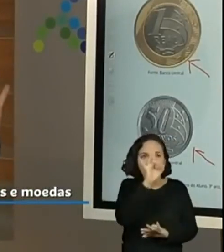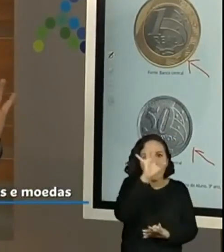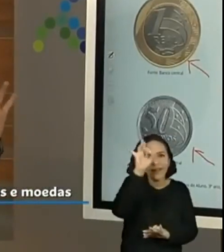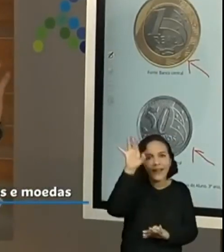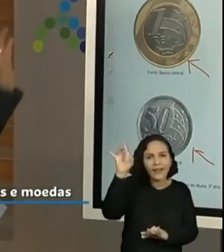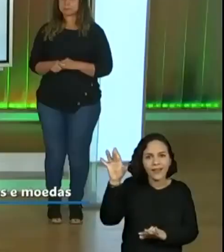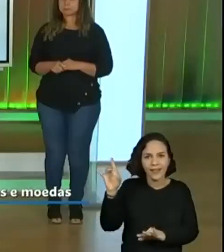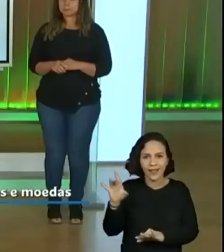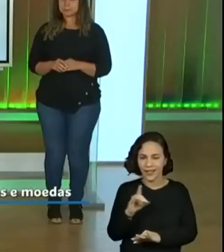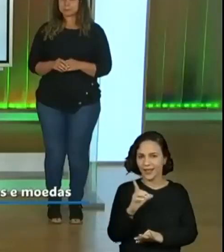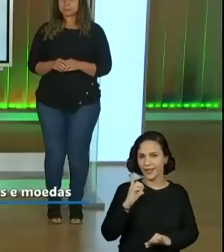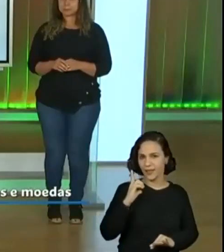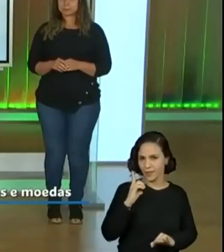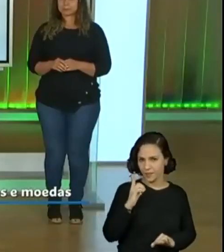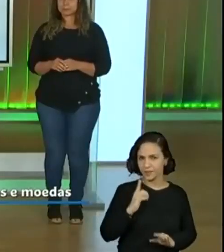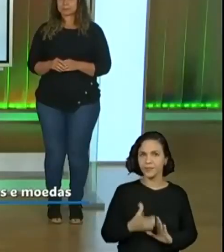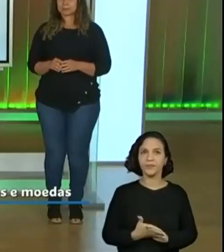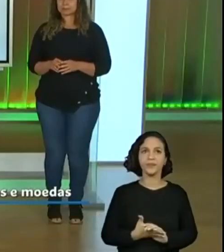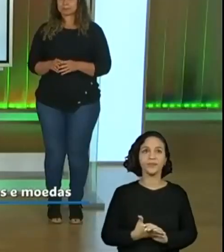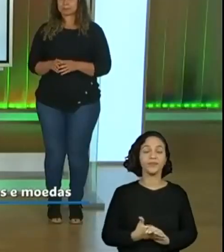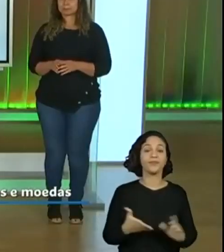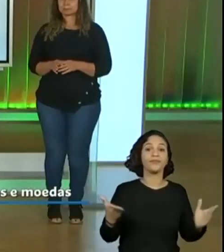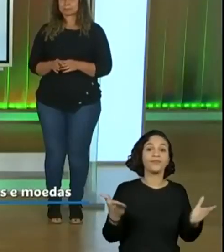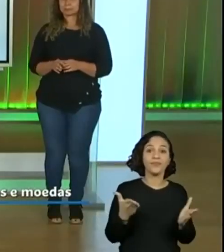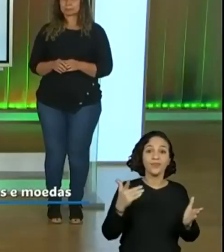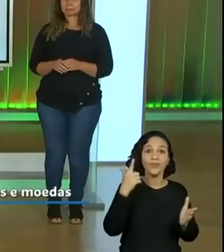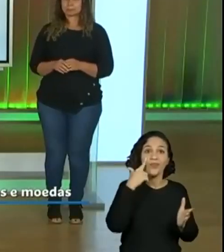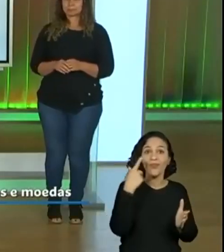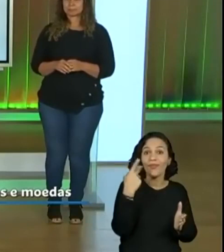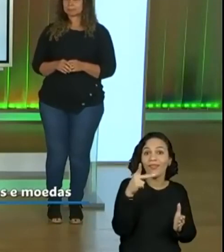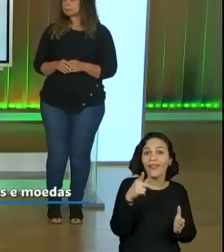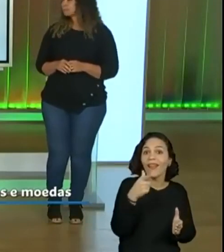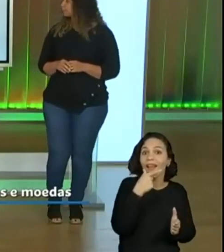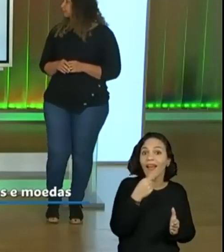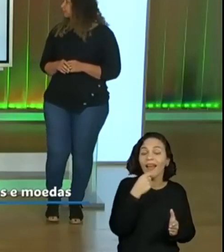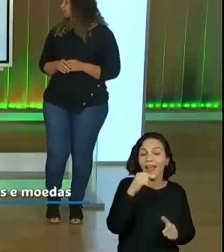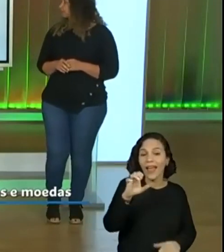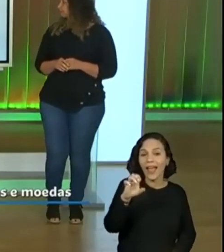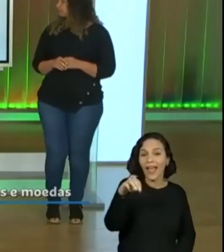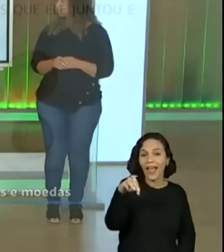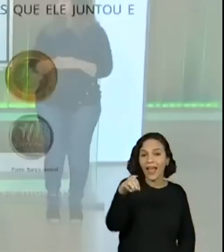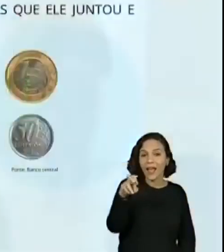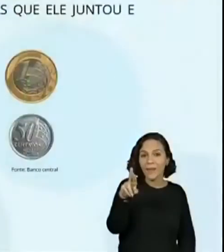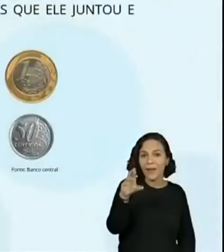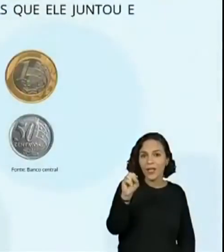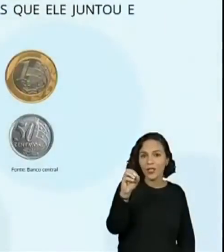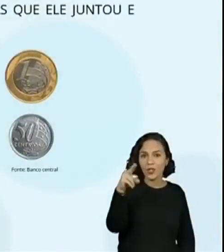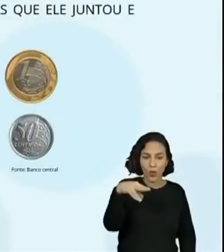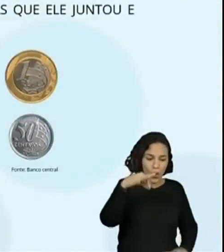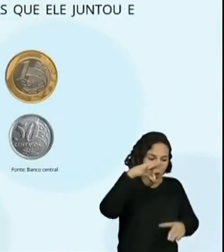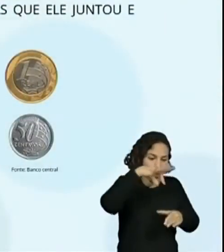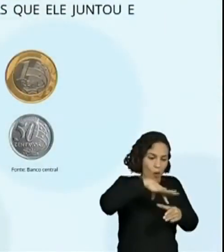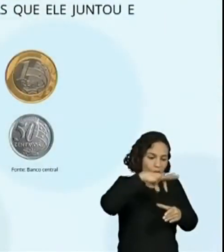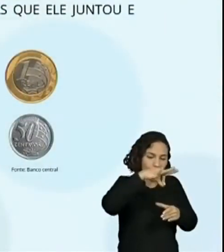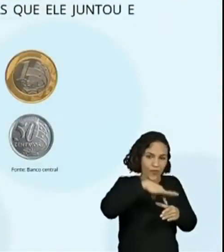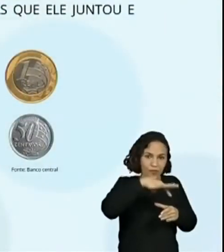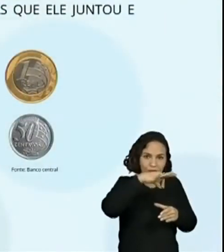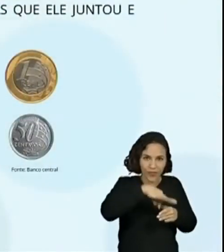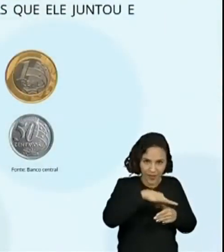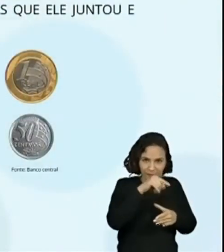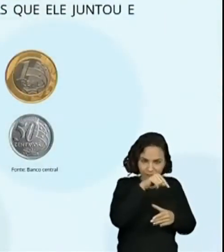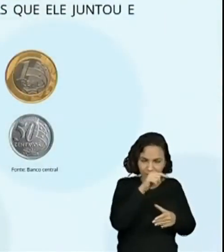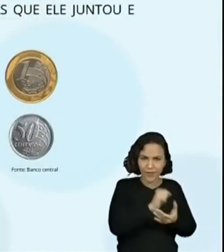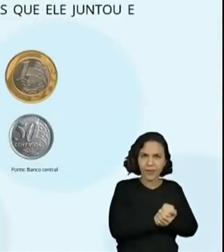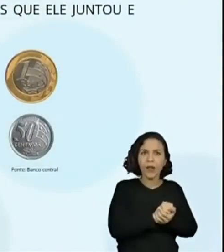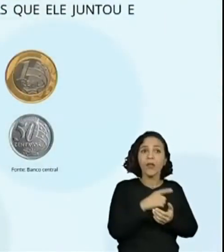moedas que a gente tem. E agora vamos ver o cofre do Emerson. Olha só. O Emerson tinha um cofrinho e ele